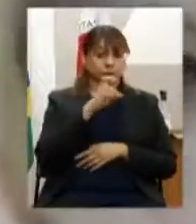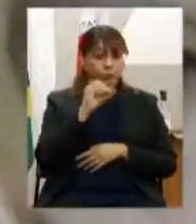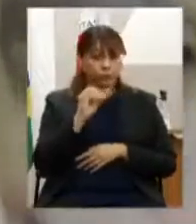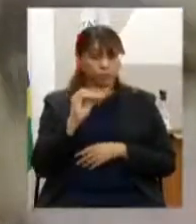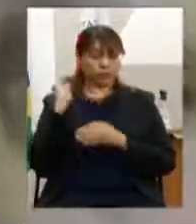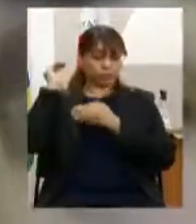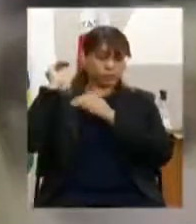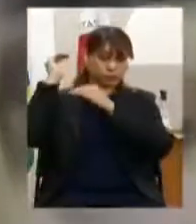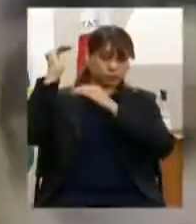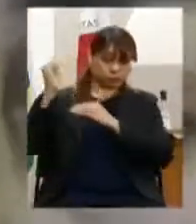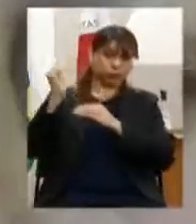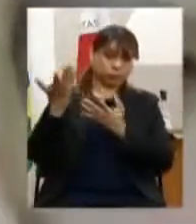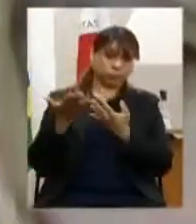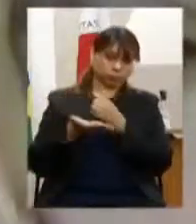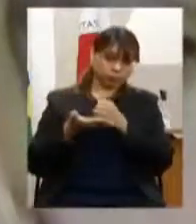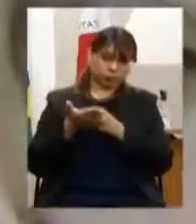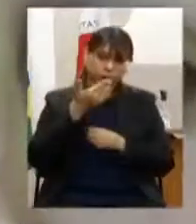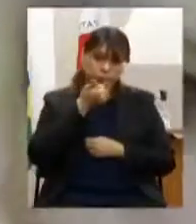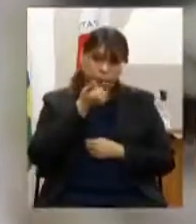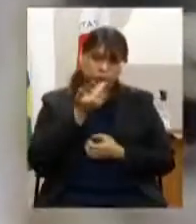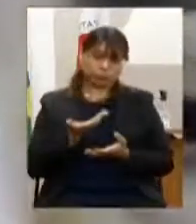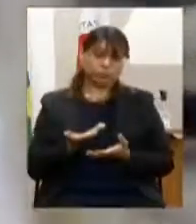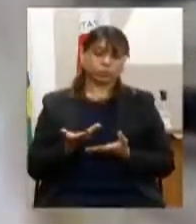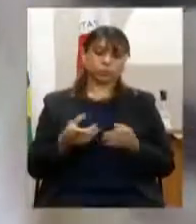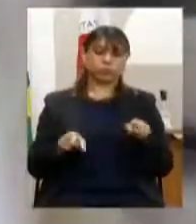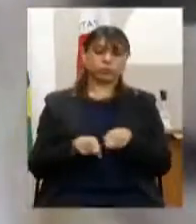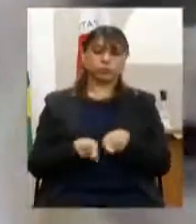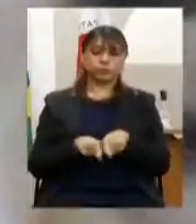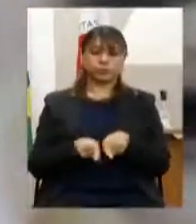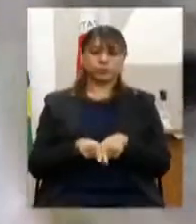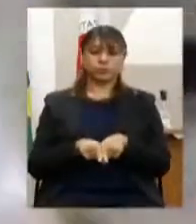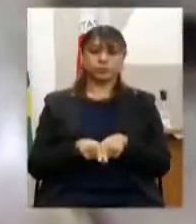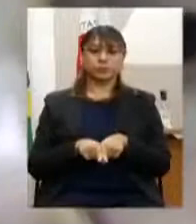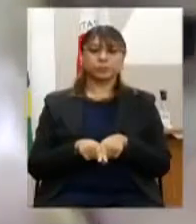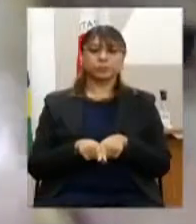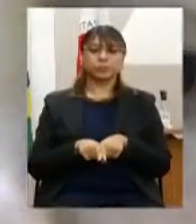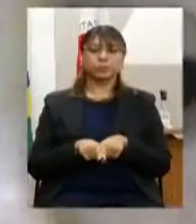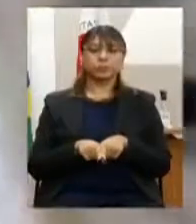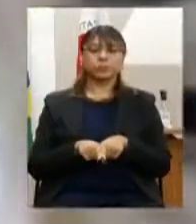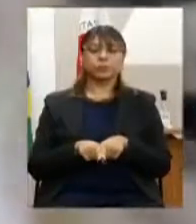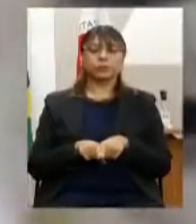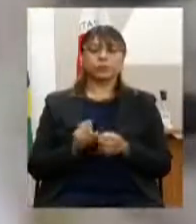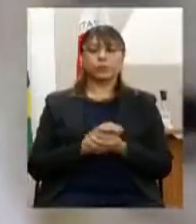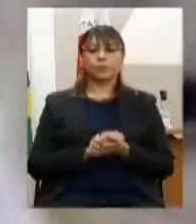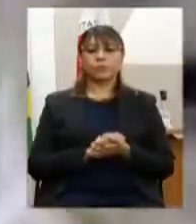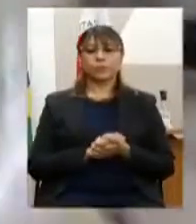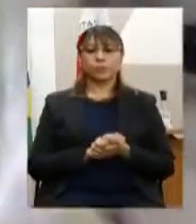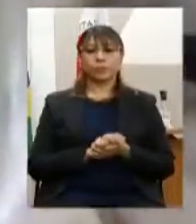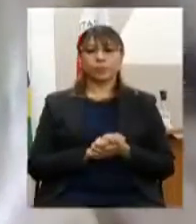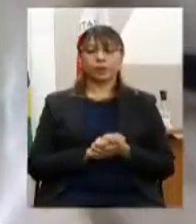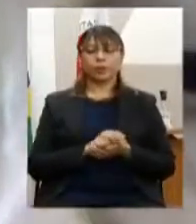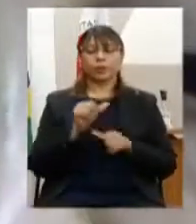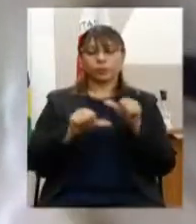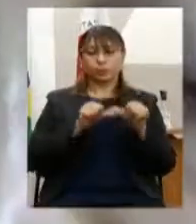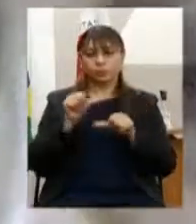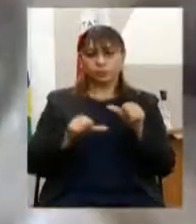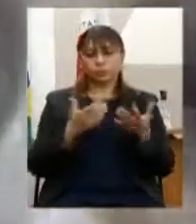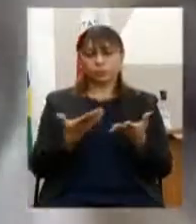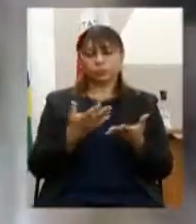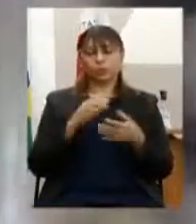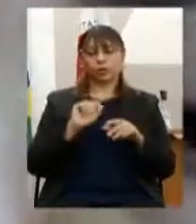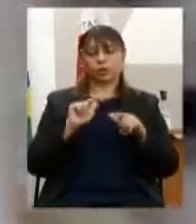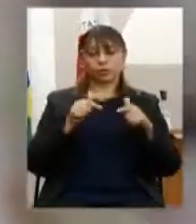atendimento do público-alvo nela especificado. Segunda sugestão, alterar a finalidade da ação